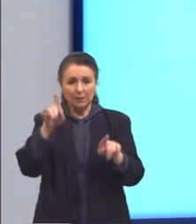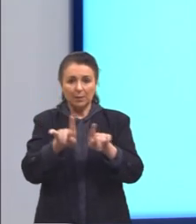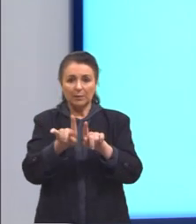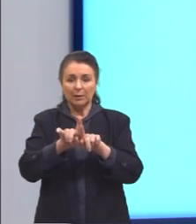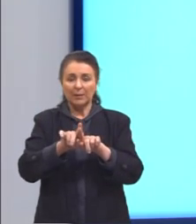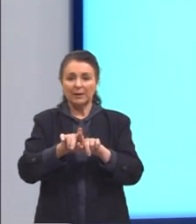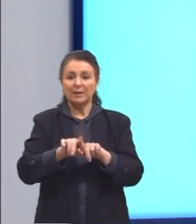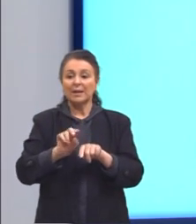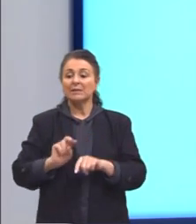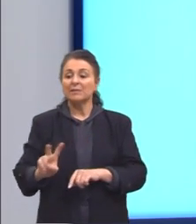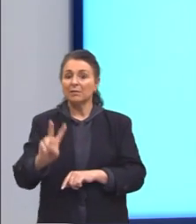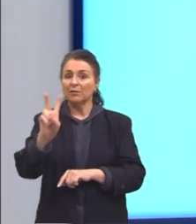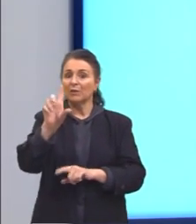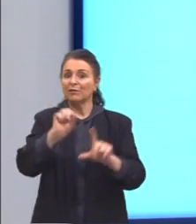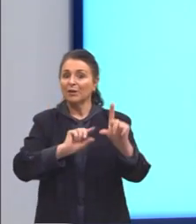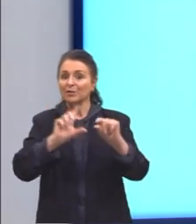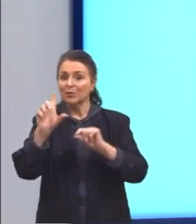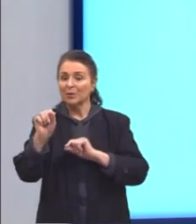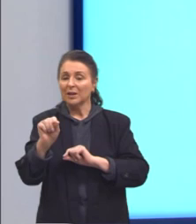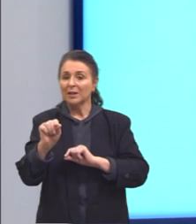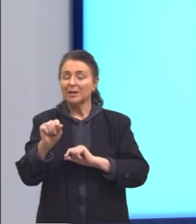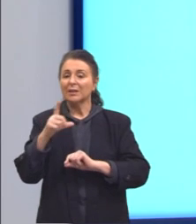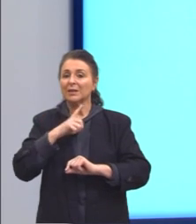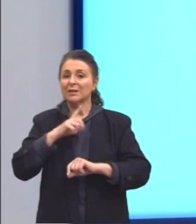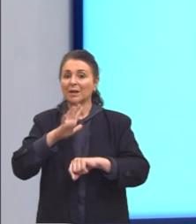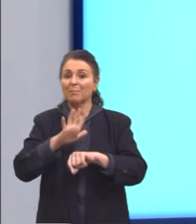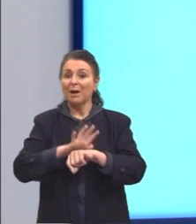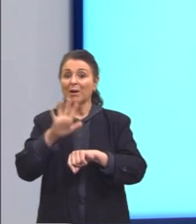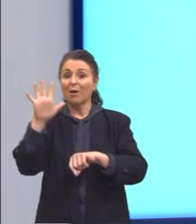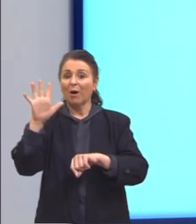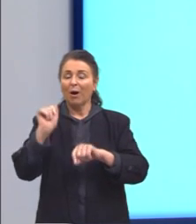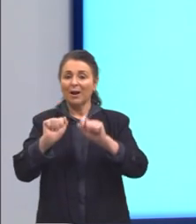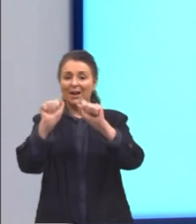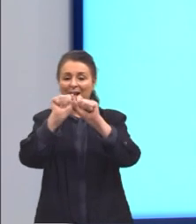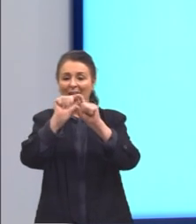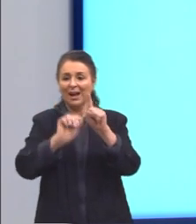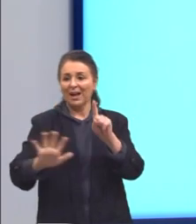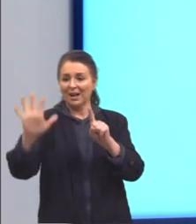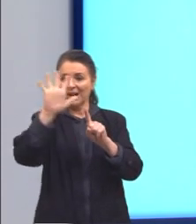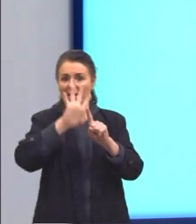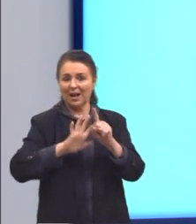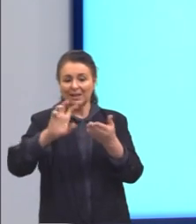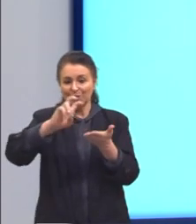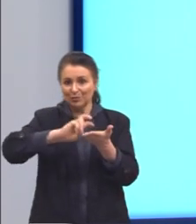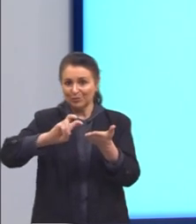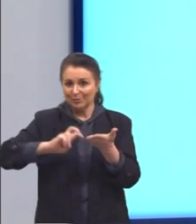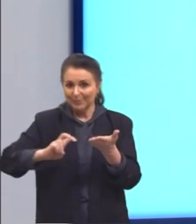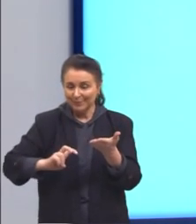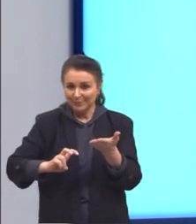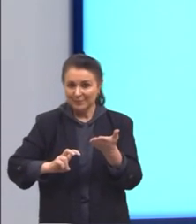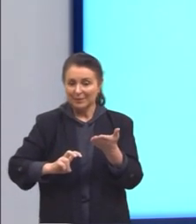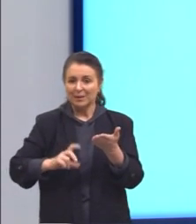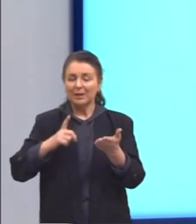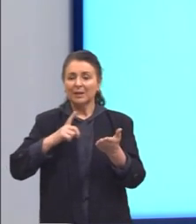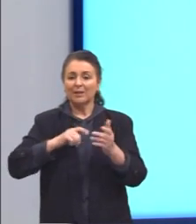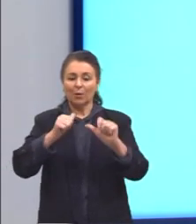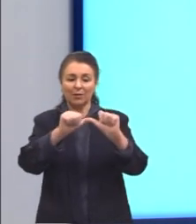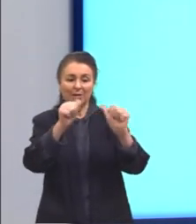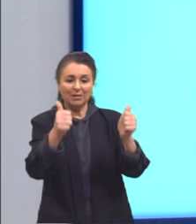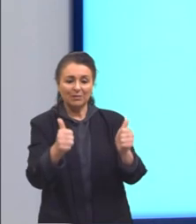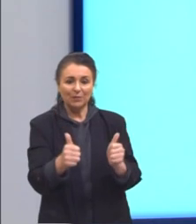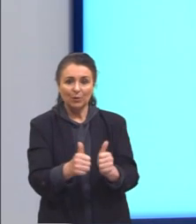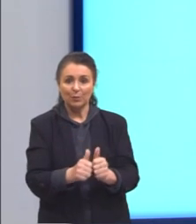preço, ele vai escolher aquele que tem maior área de impressão, tá? Então, das figuras que restaram,